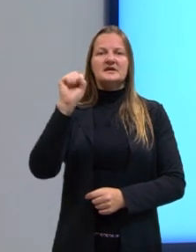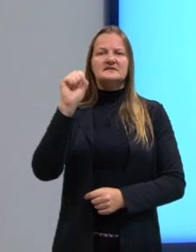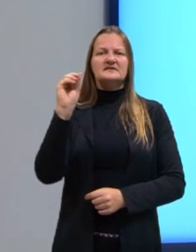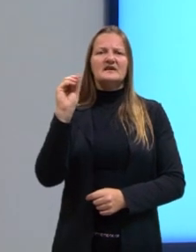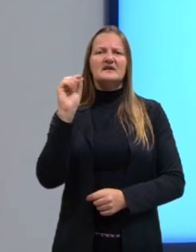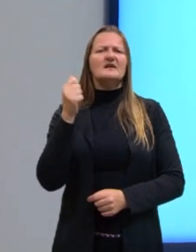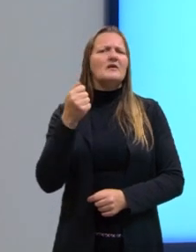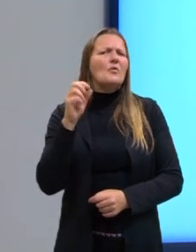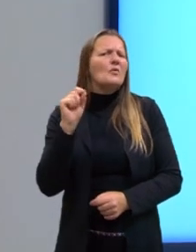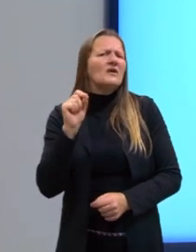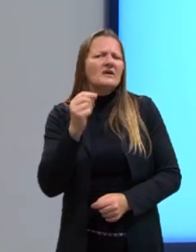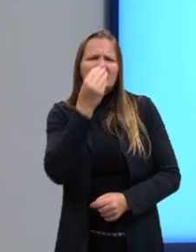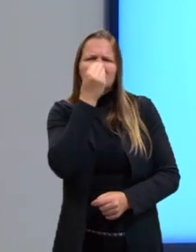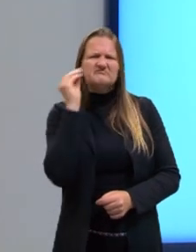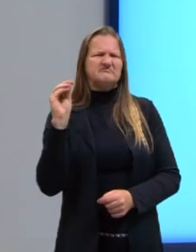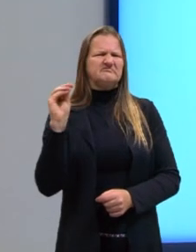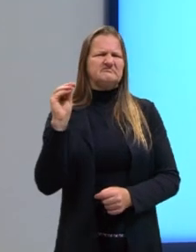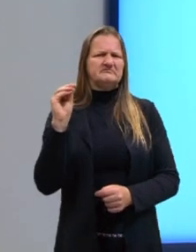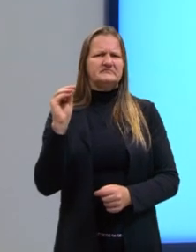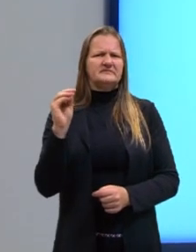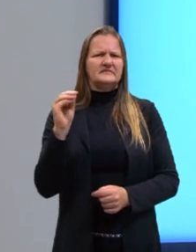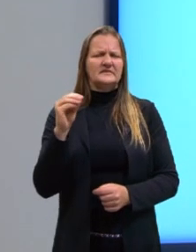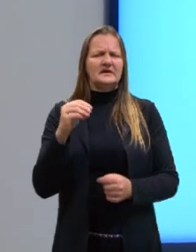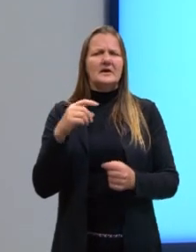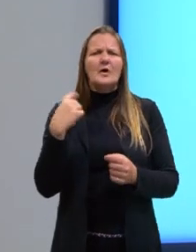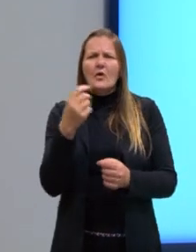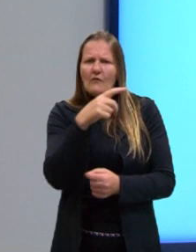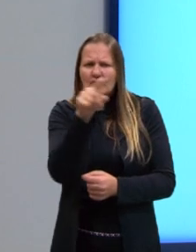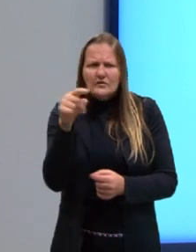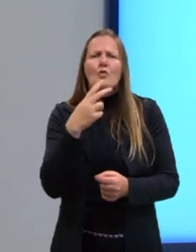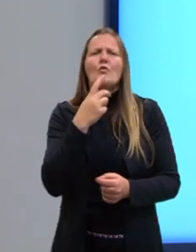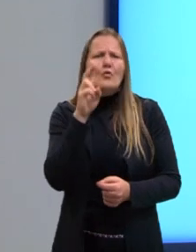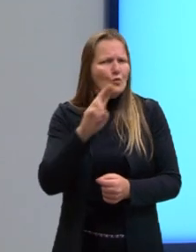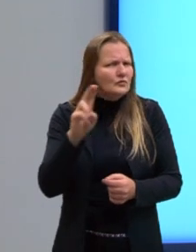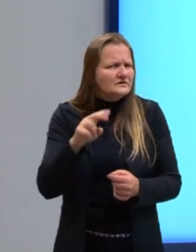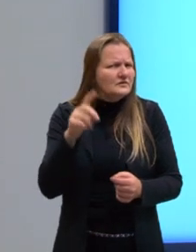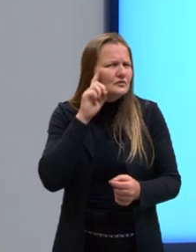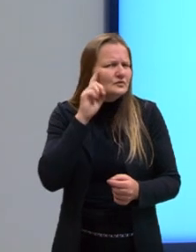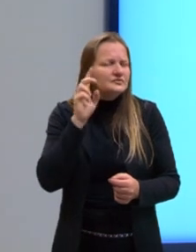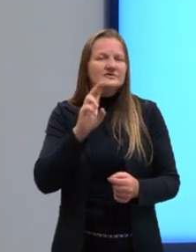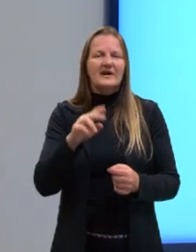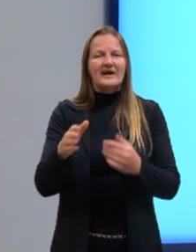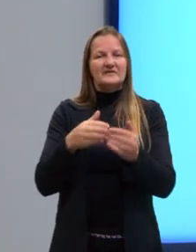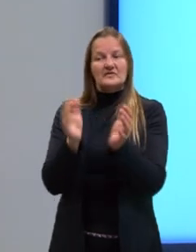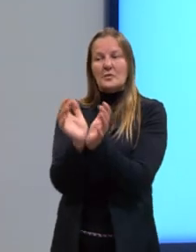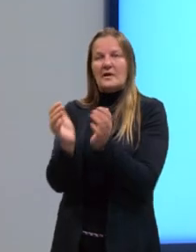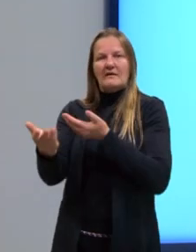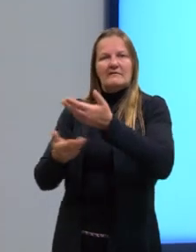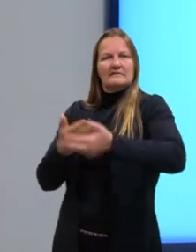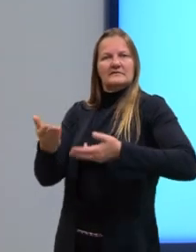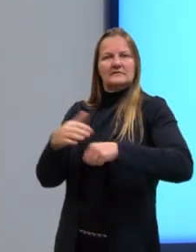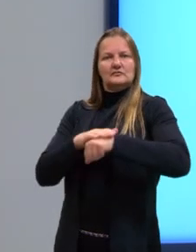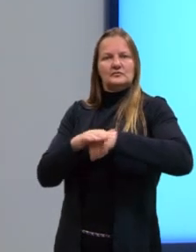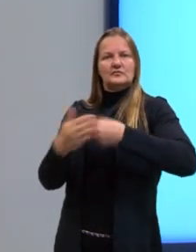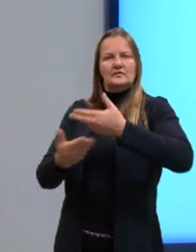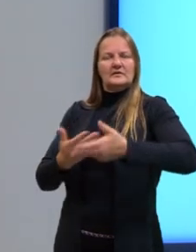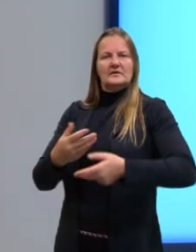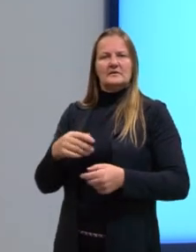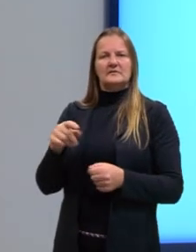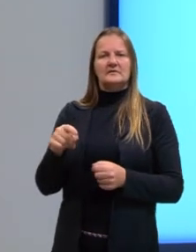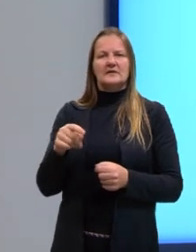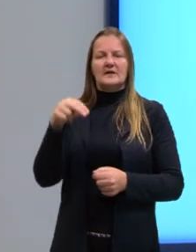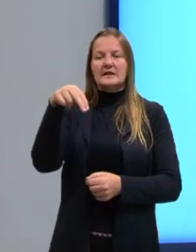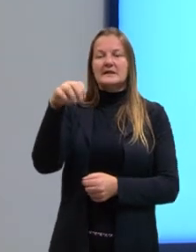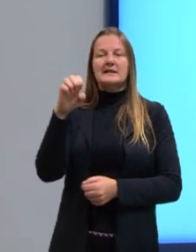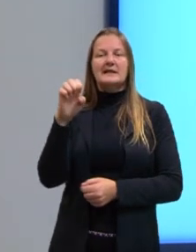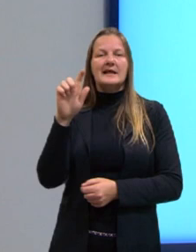Negligência pode não ser uma palavra comum ao nosso vocabulário cotidiano quando a gente está ali falando com um colega. Ah, você está negligenciando tal